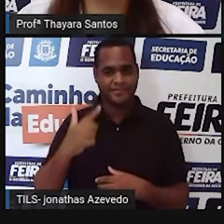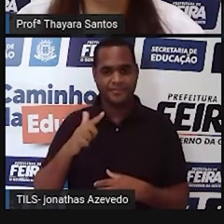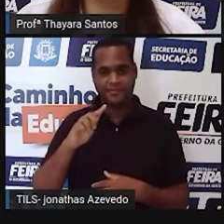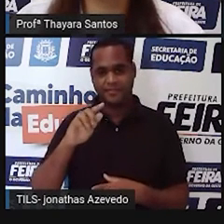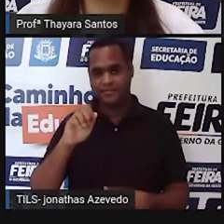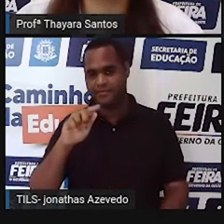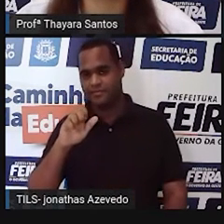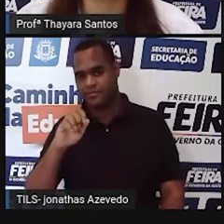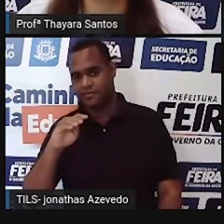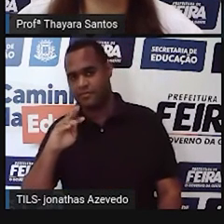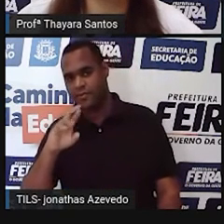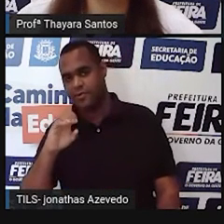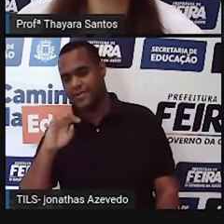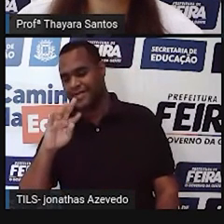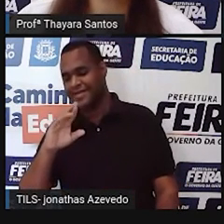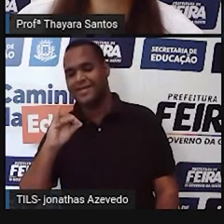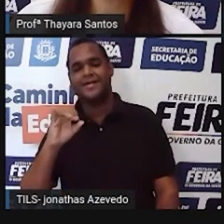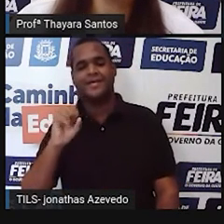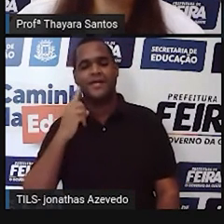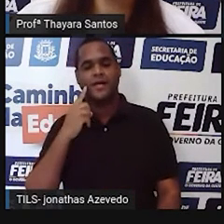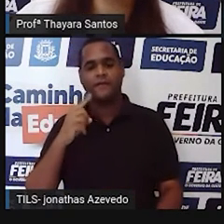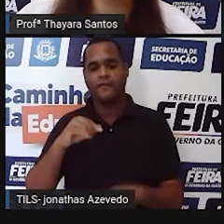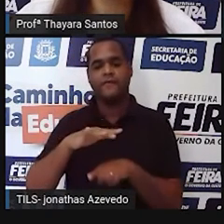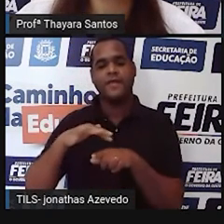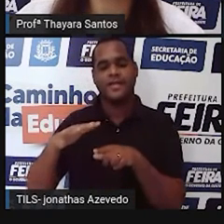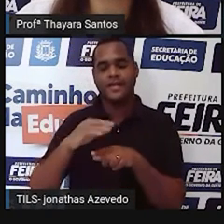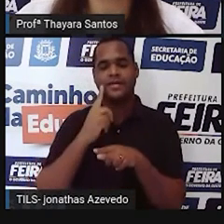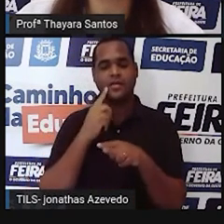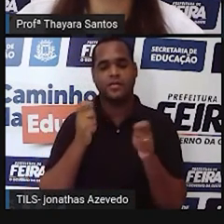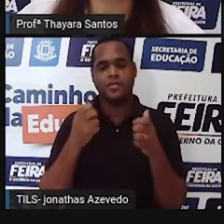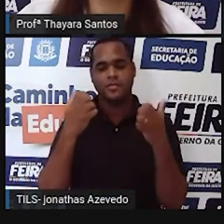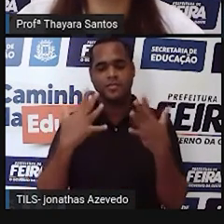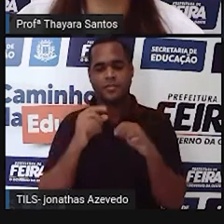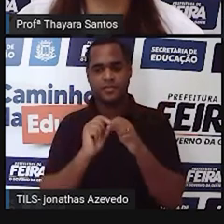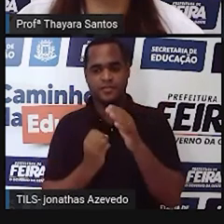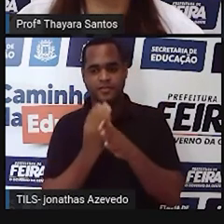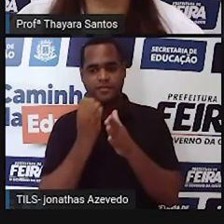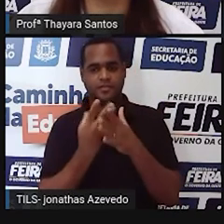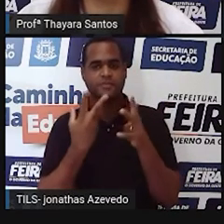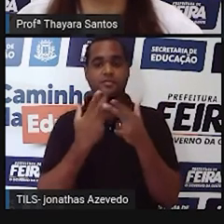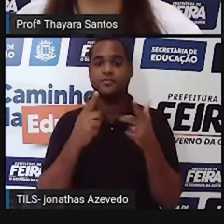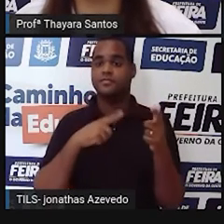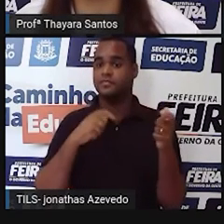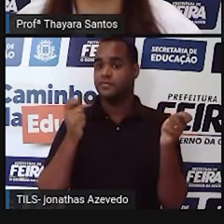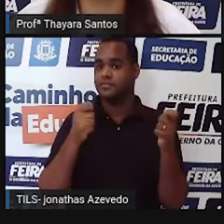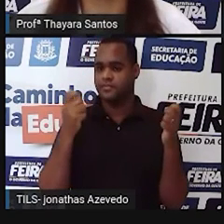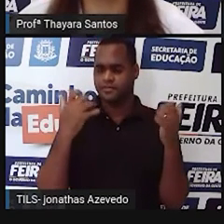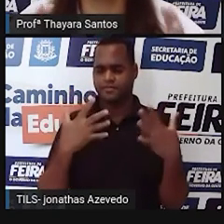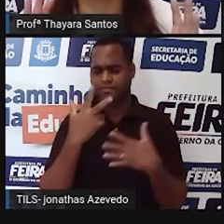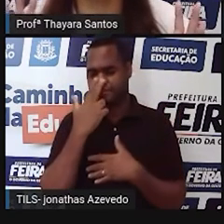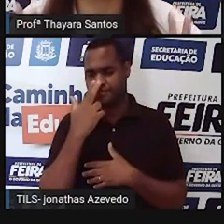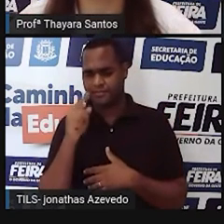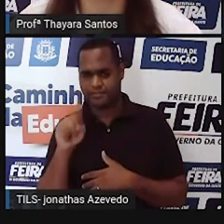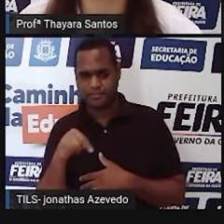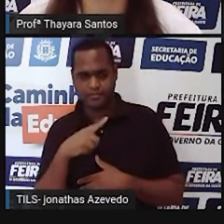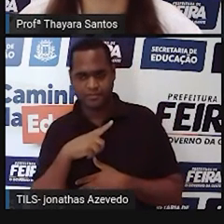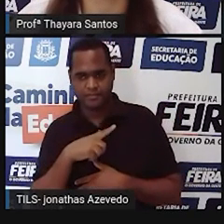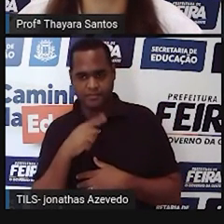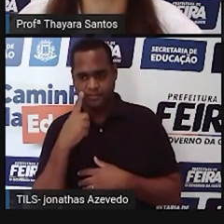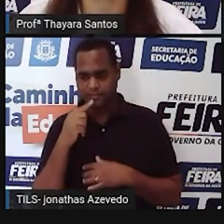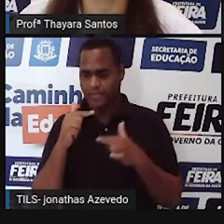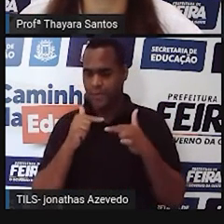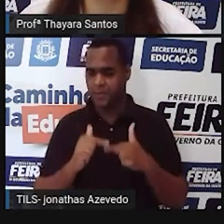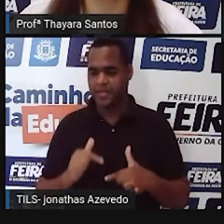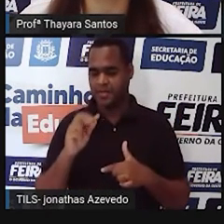buboratrais, elas ficam ali na base da uretra e elas produzem essa secreção que ela meio que neutraliza ali o